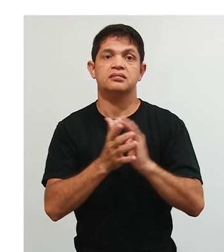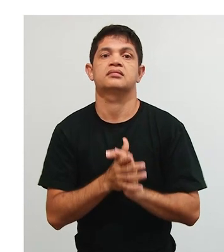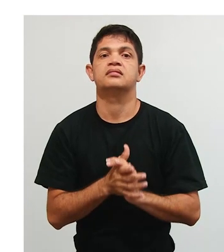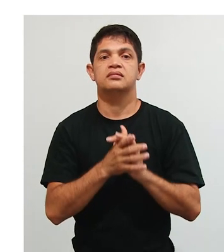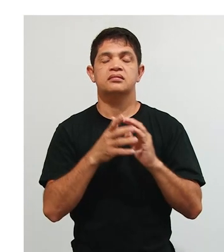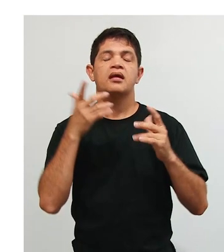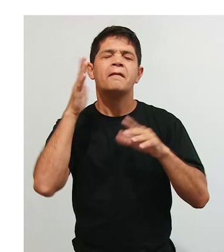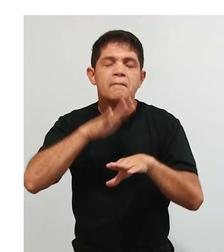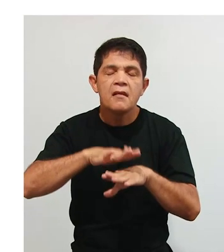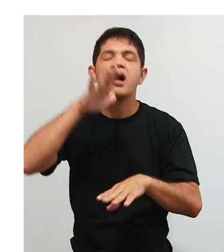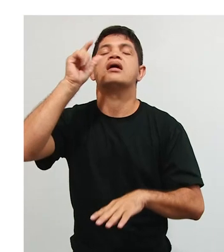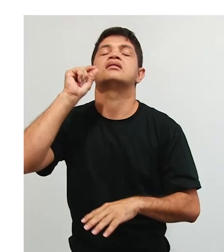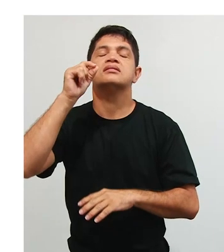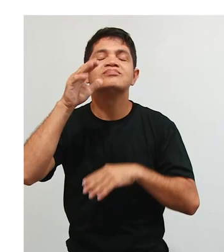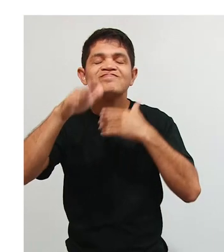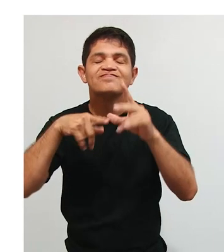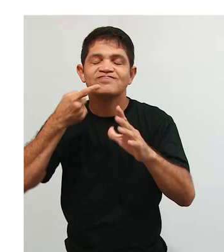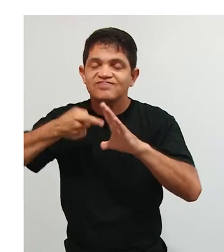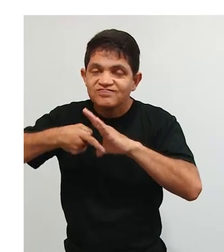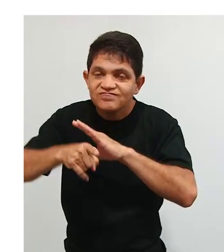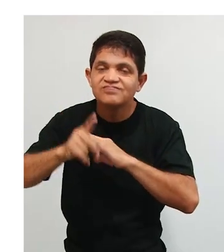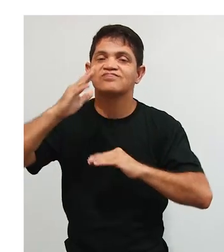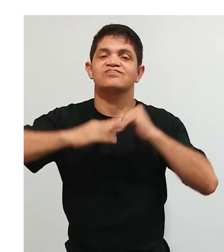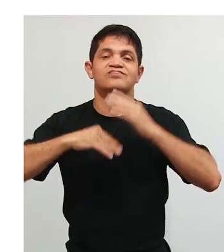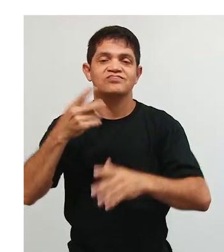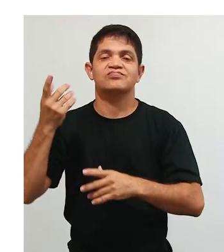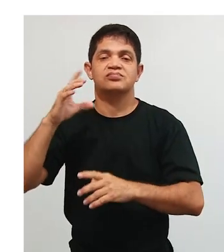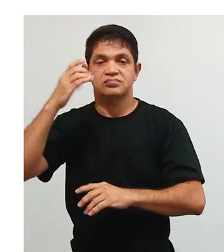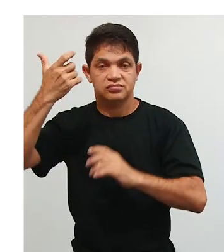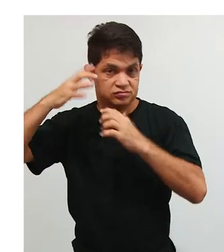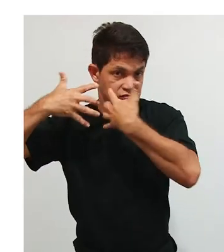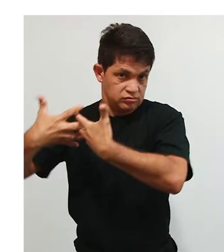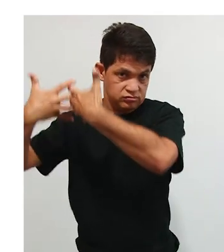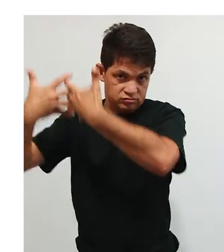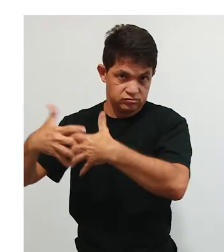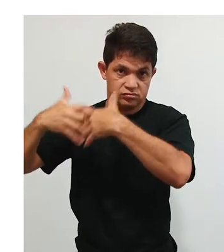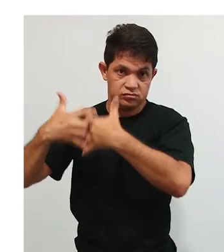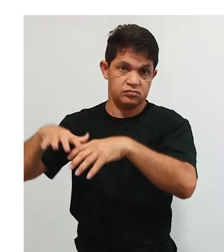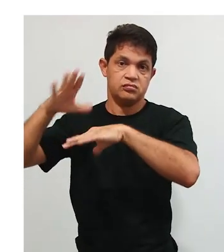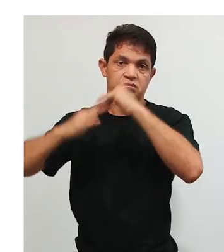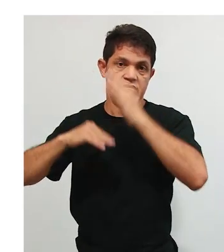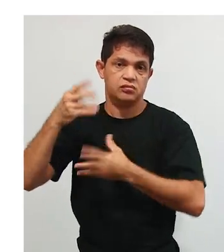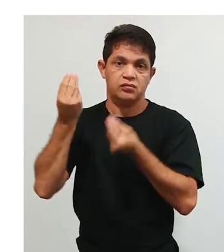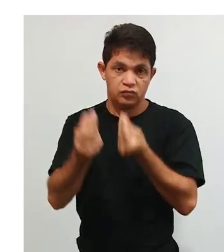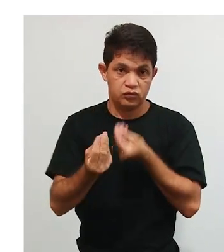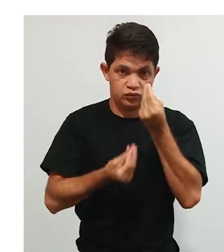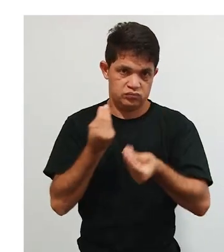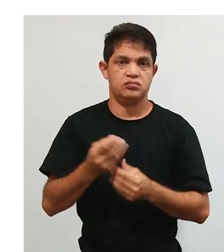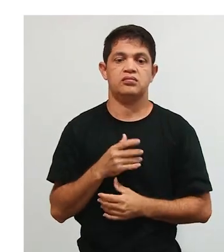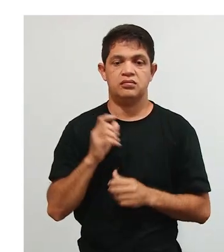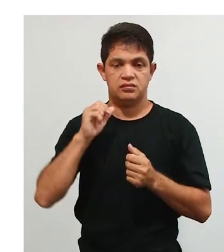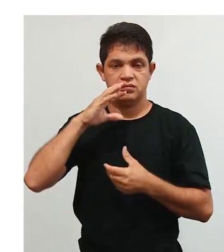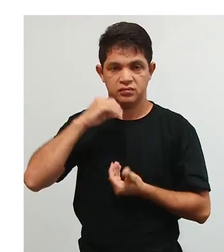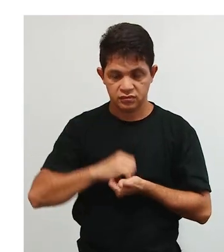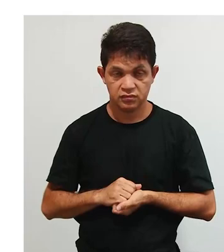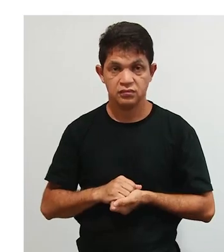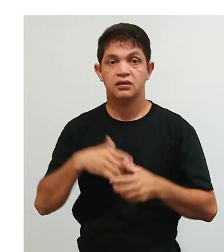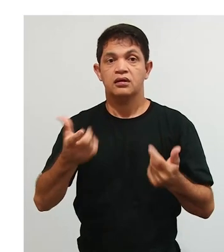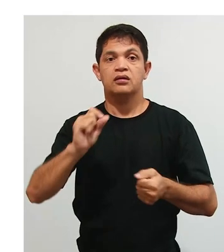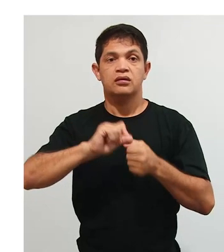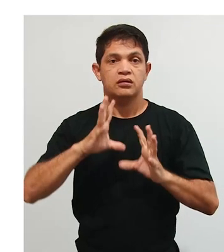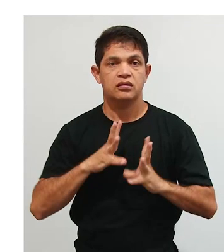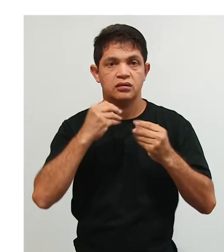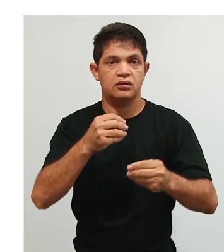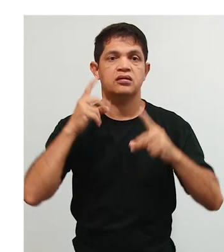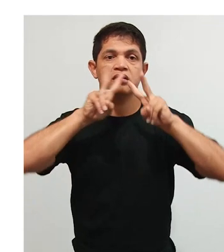muito mais influenciada pela próxima concepção que a gente vai falar que é o ambientalismo. E aí, falando um